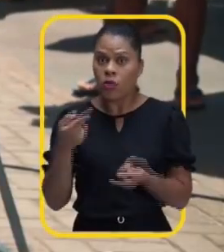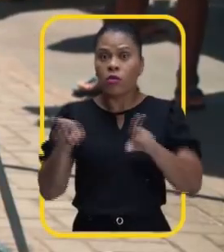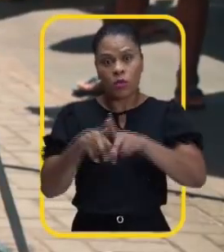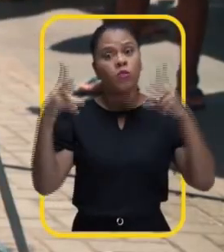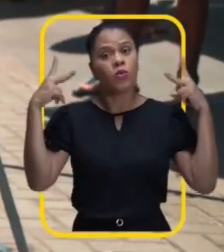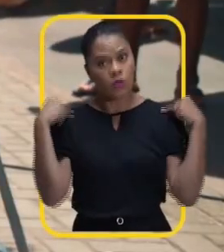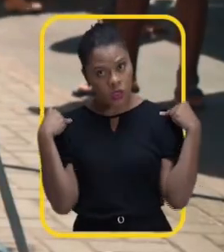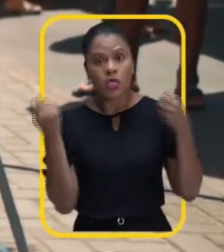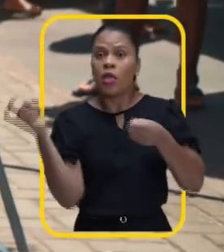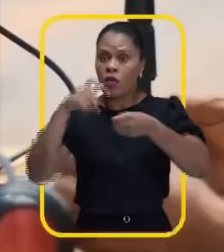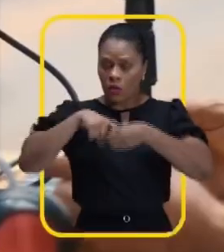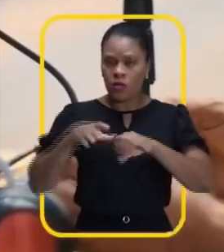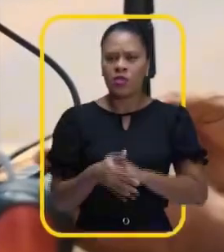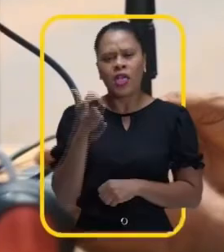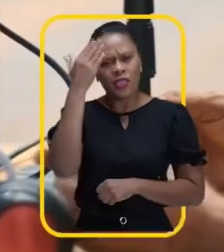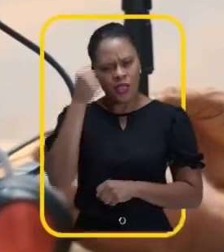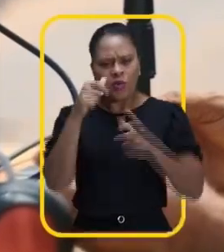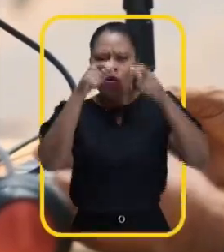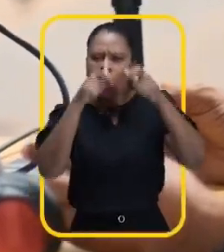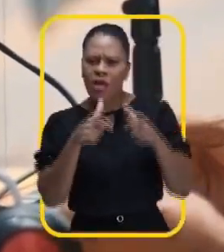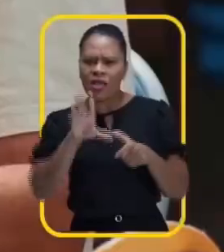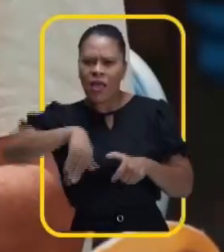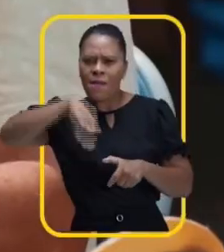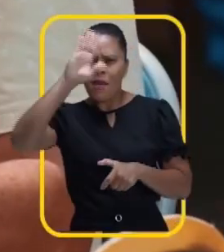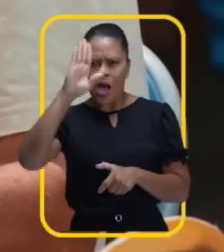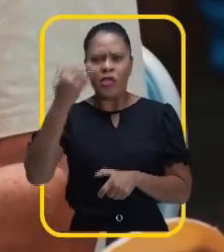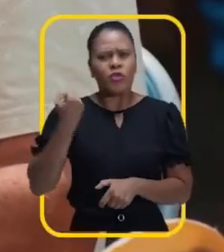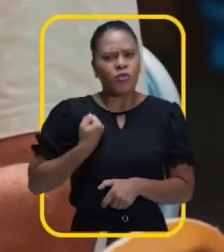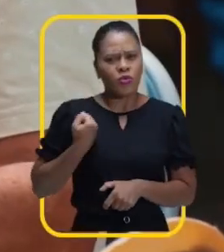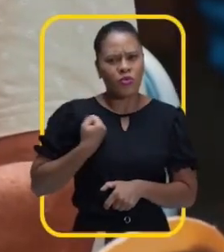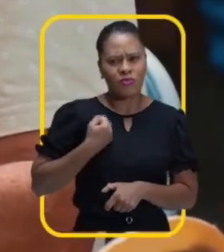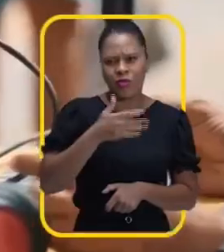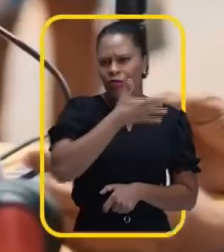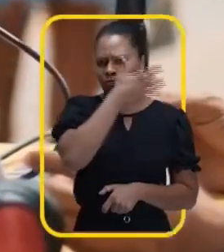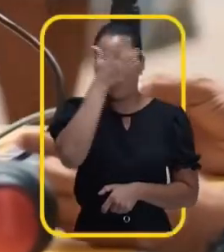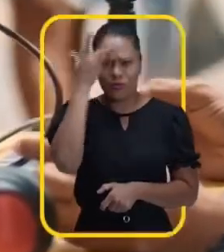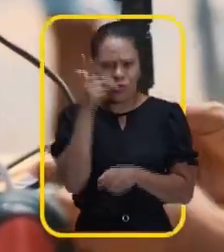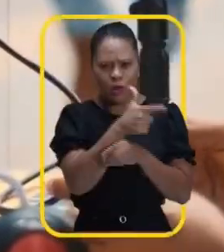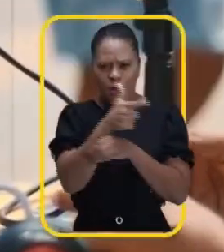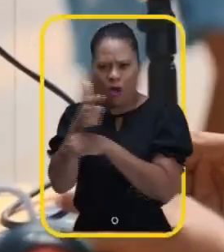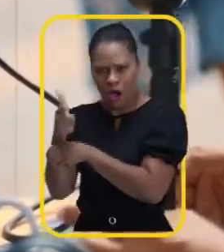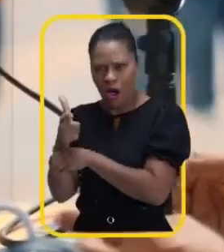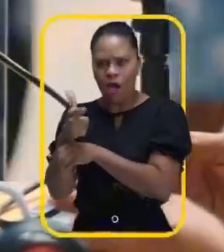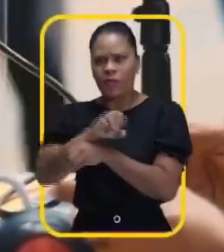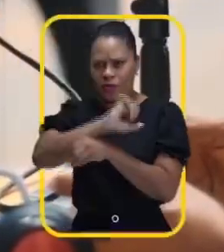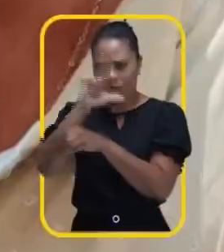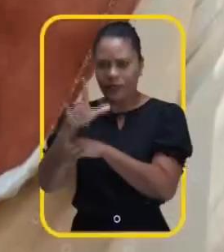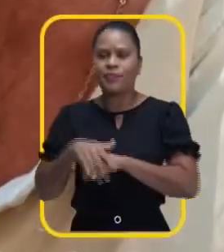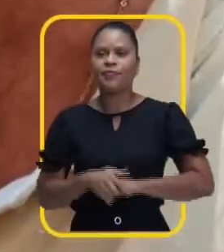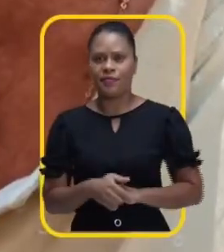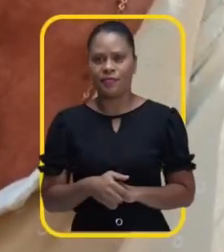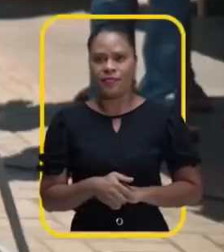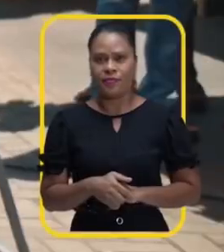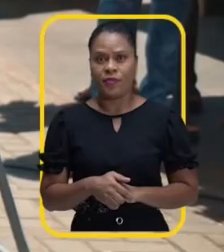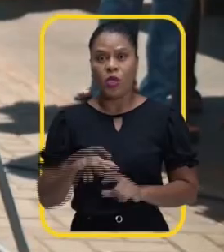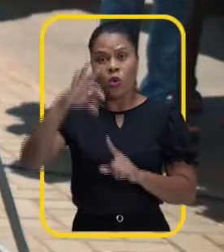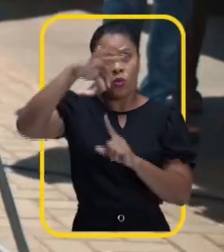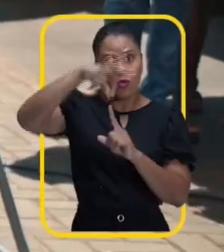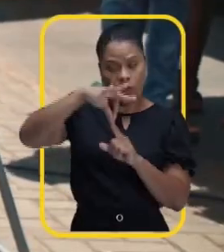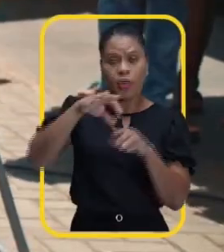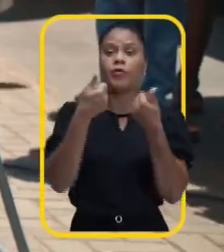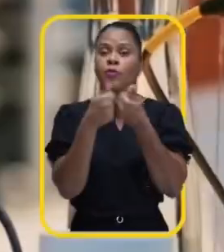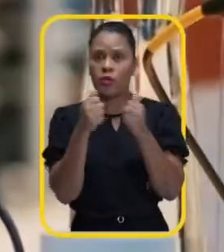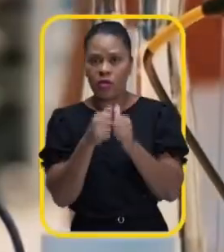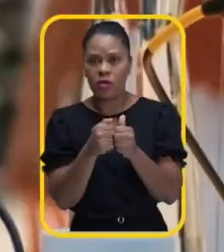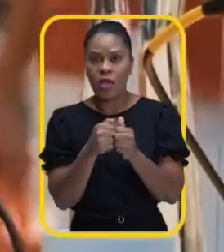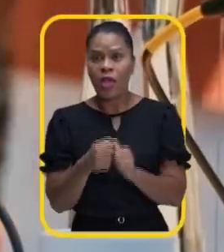mortes também de motoristas de ônibus. Tu sabe qual o local que tem o maior número de furtos e roubos em São Luís? Os terminais